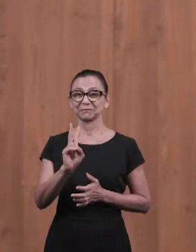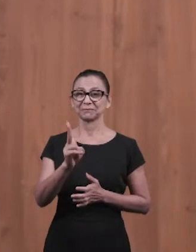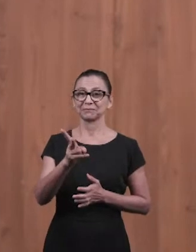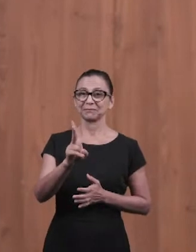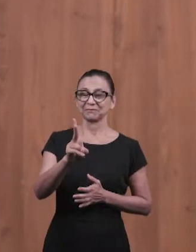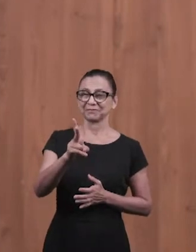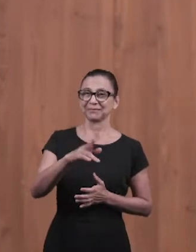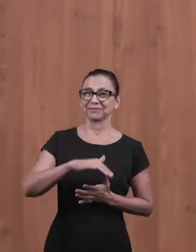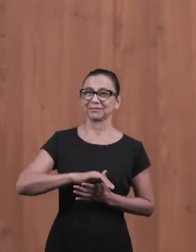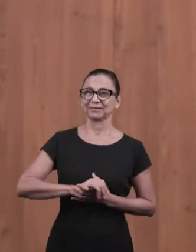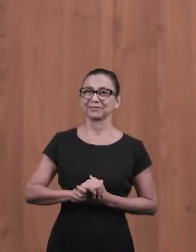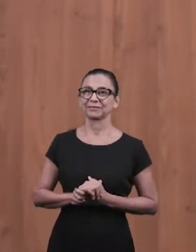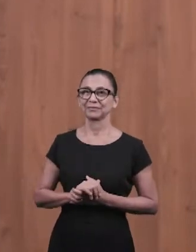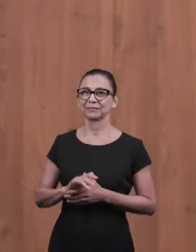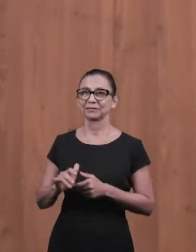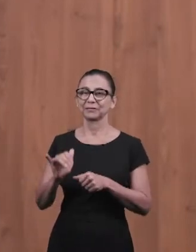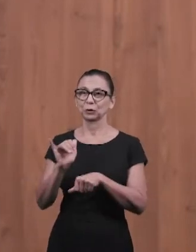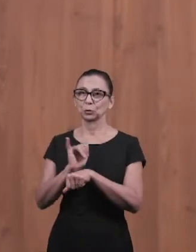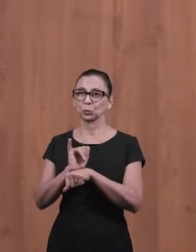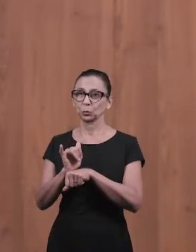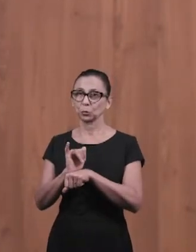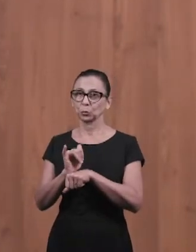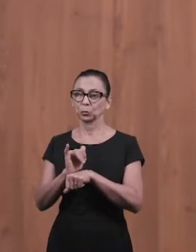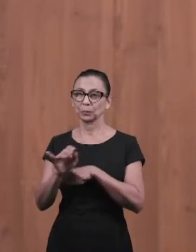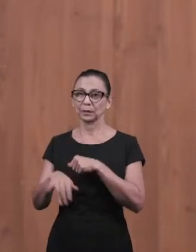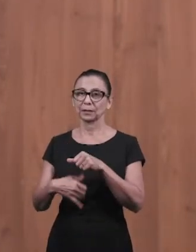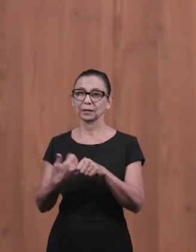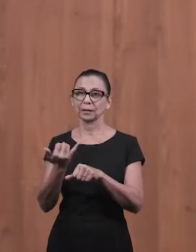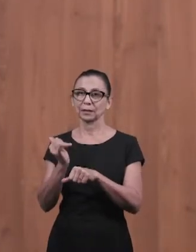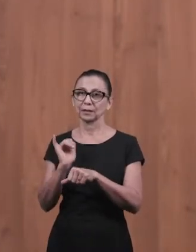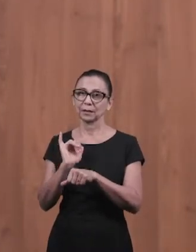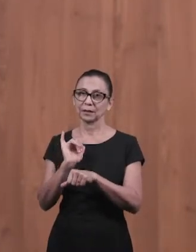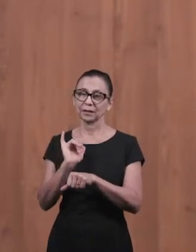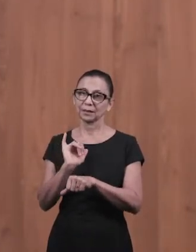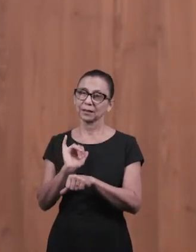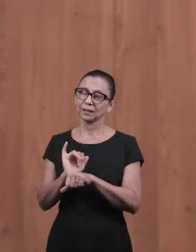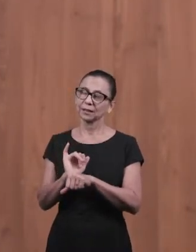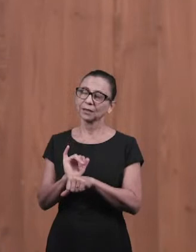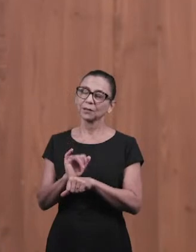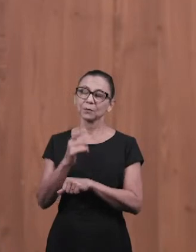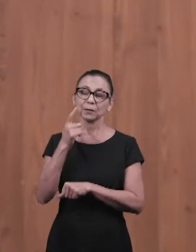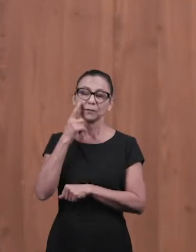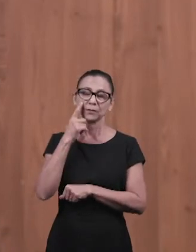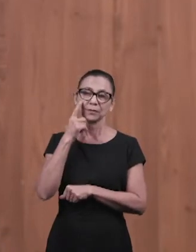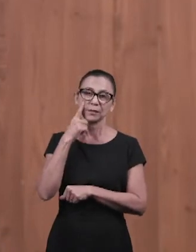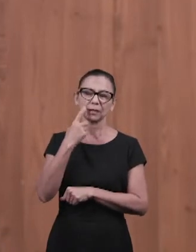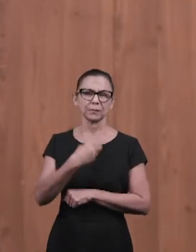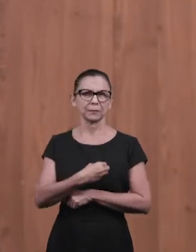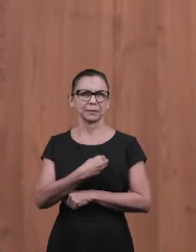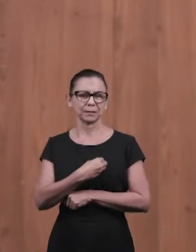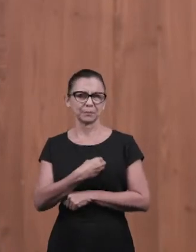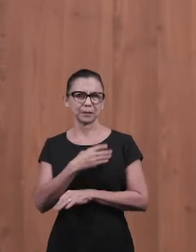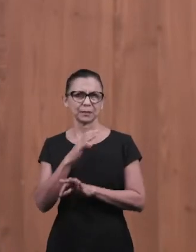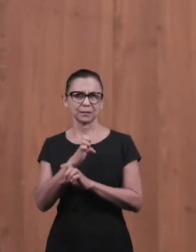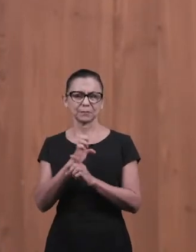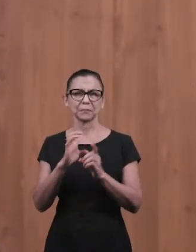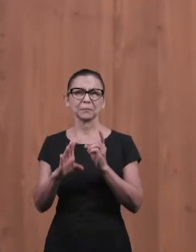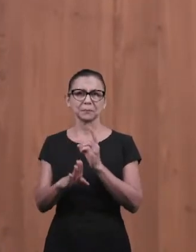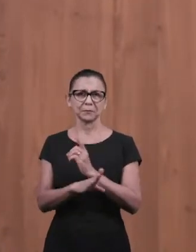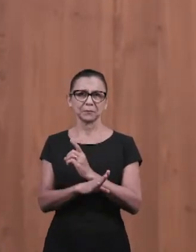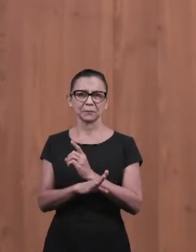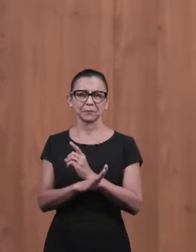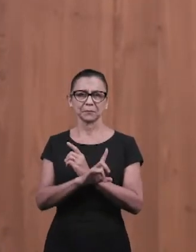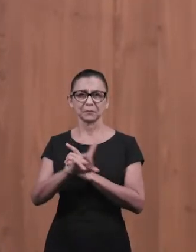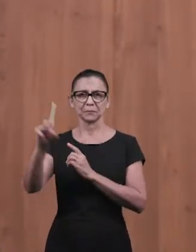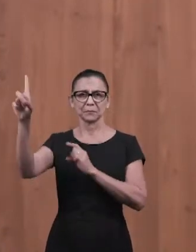permanecer no nosso YouTube, agora, canal YouTube e, assim, permanecer ali e participar da